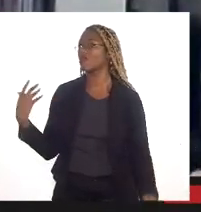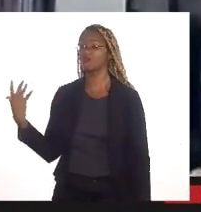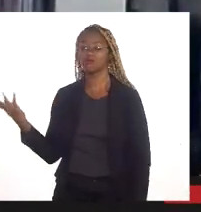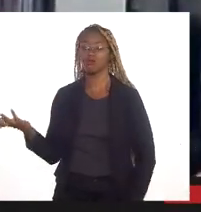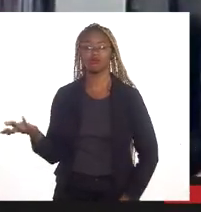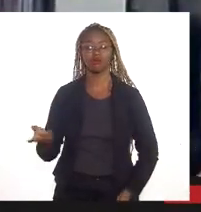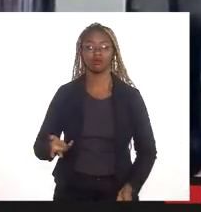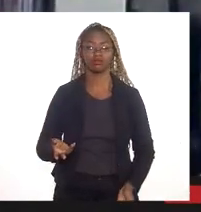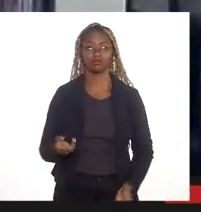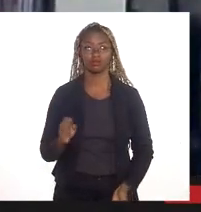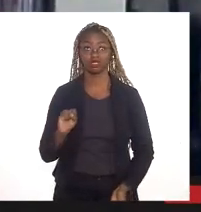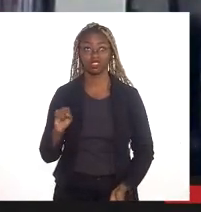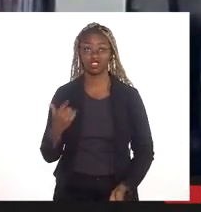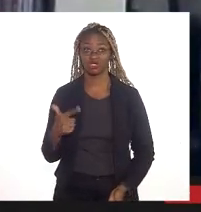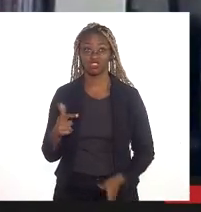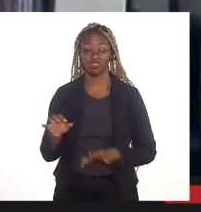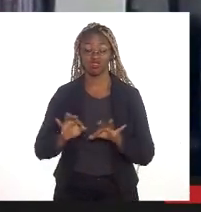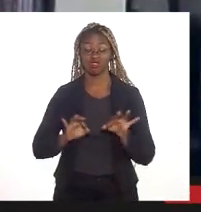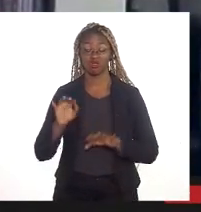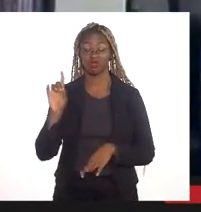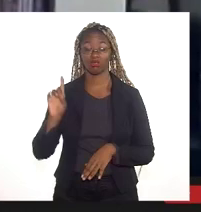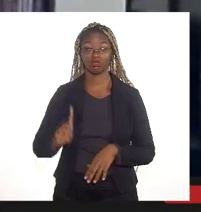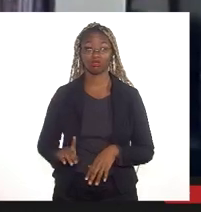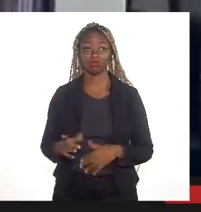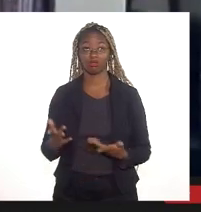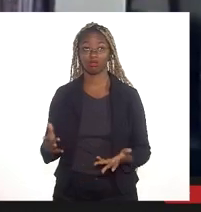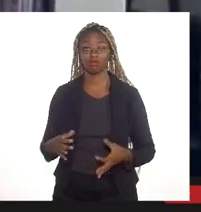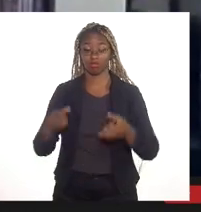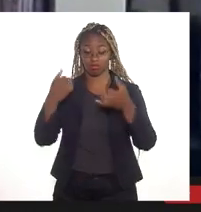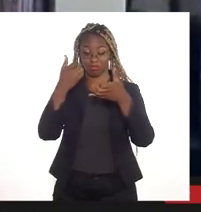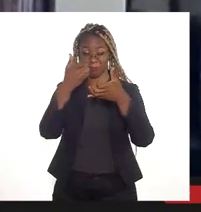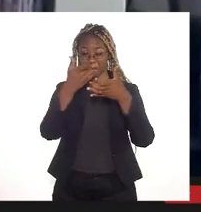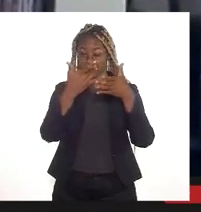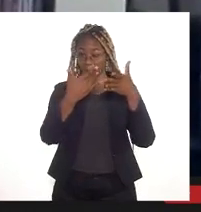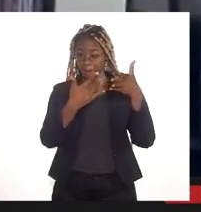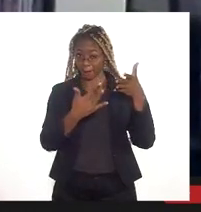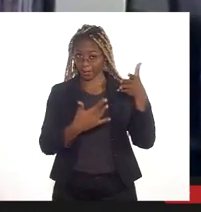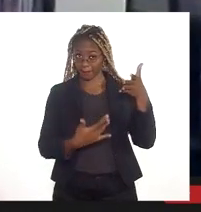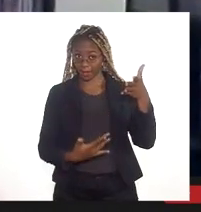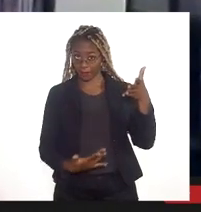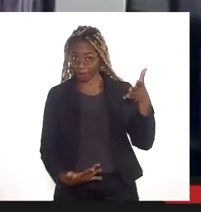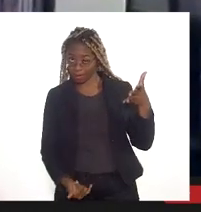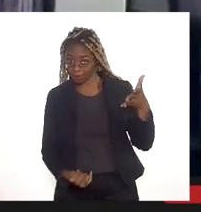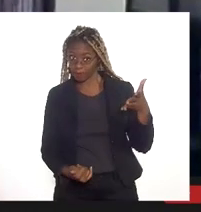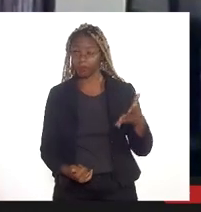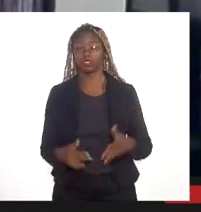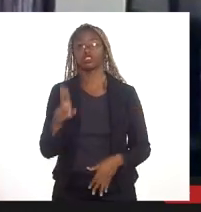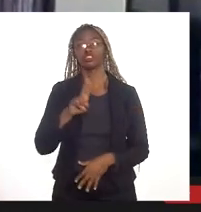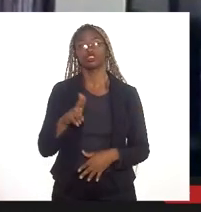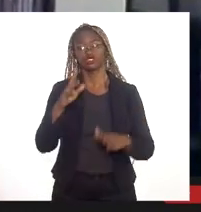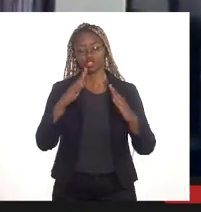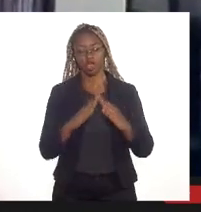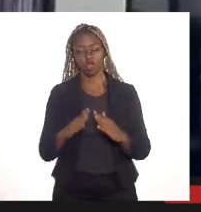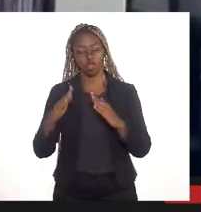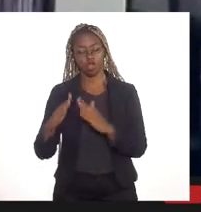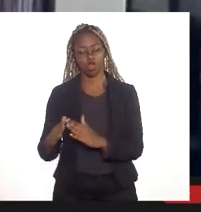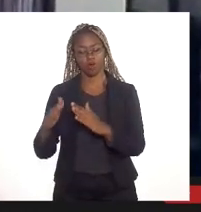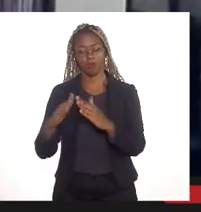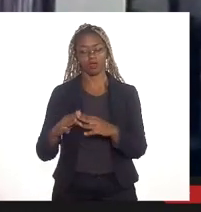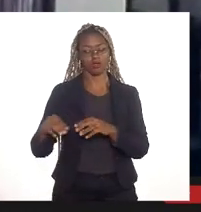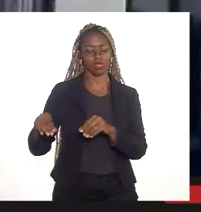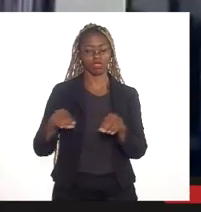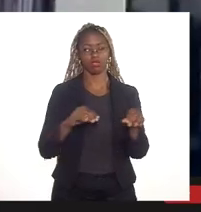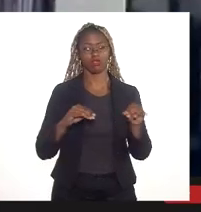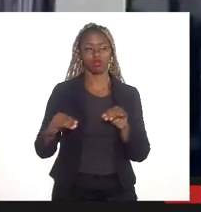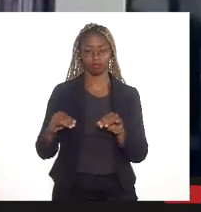se não tiver um plano diretor que defina as diretrizes de uso e ocupação do solo, que defina as